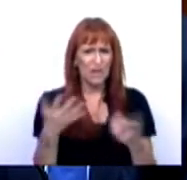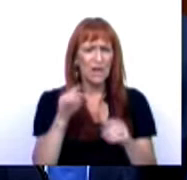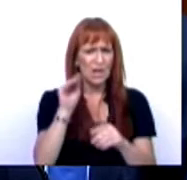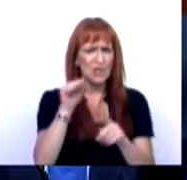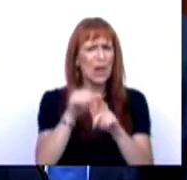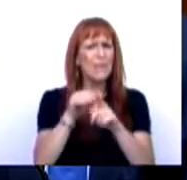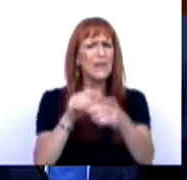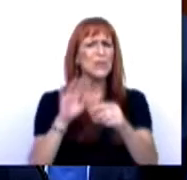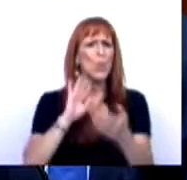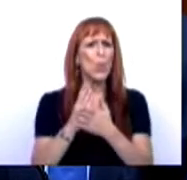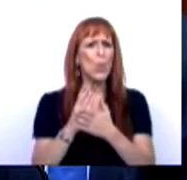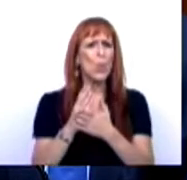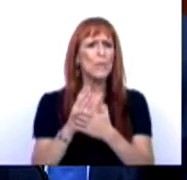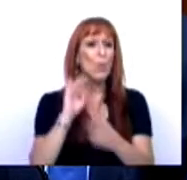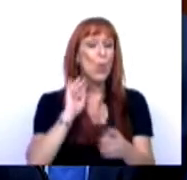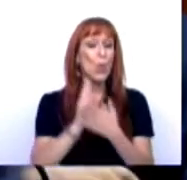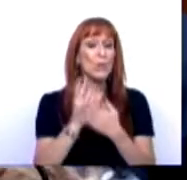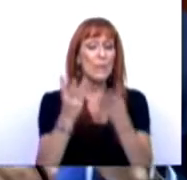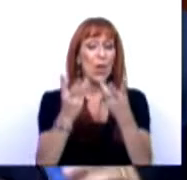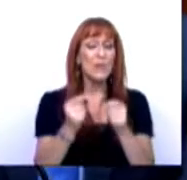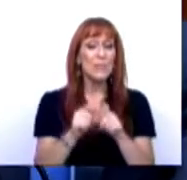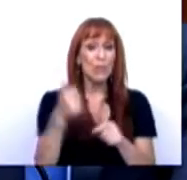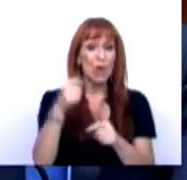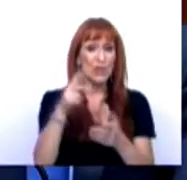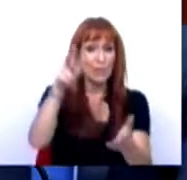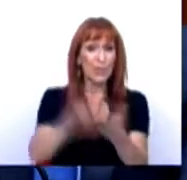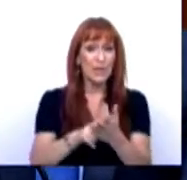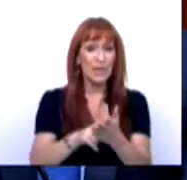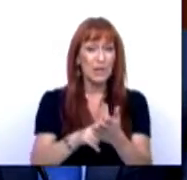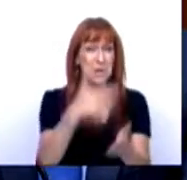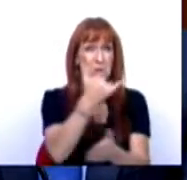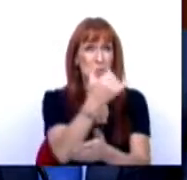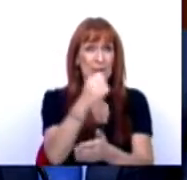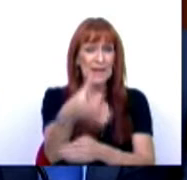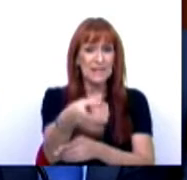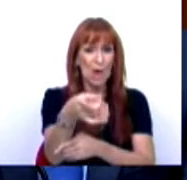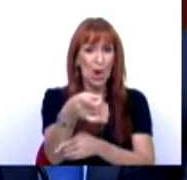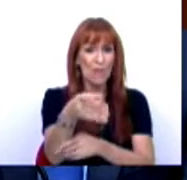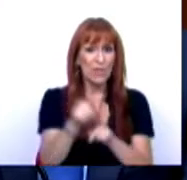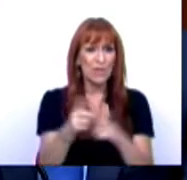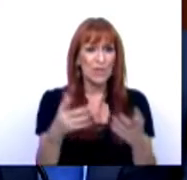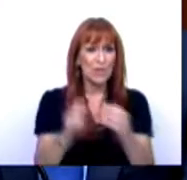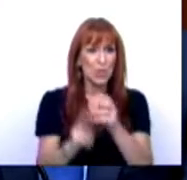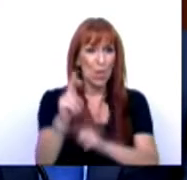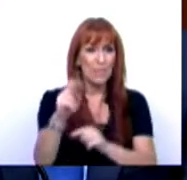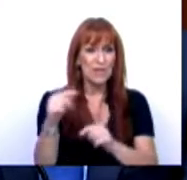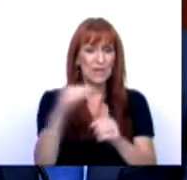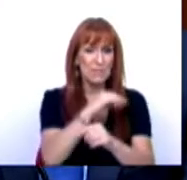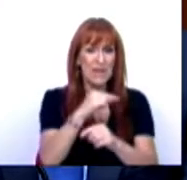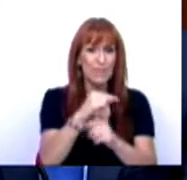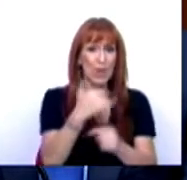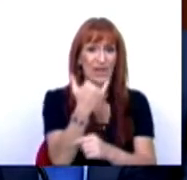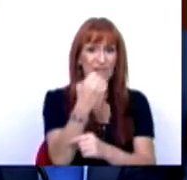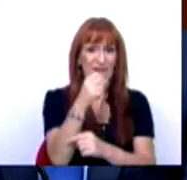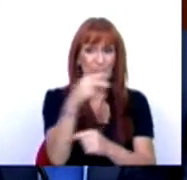chamar a atenção que o último orçamento que o Bloco de Esquerda aprovou em 2019, o aumento do salário mínimo era de 20 euros.